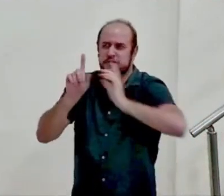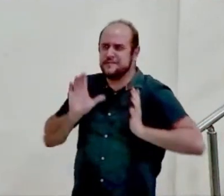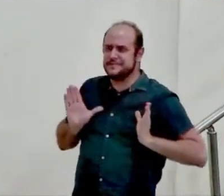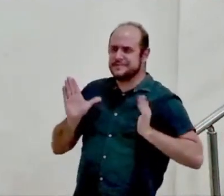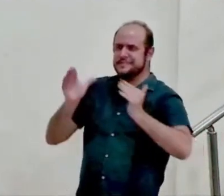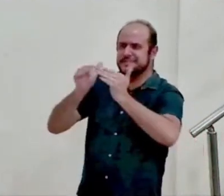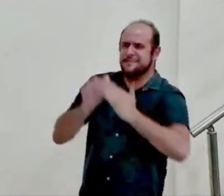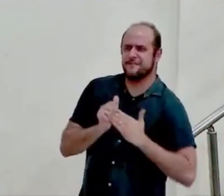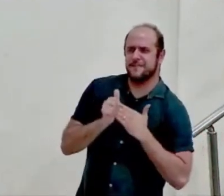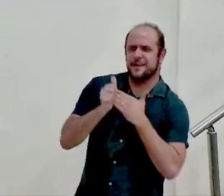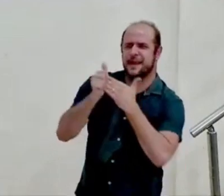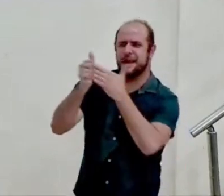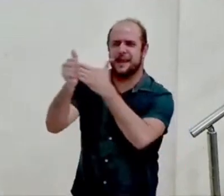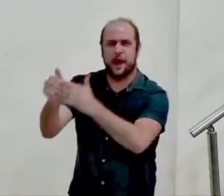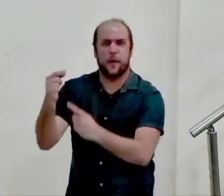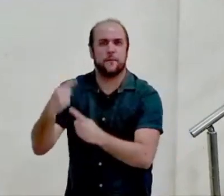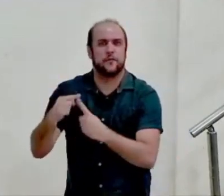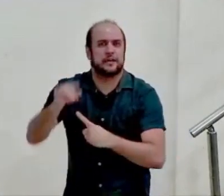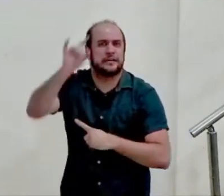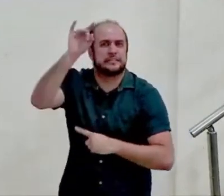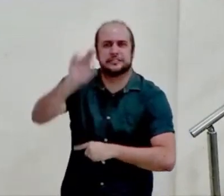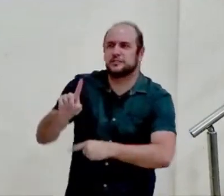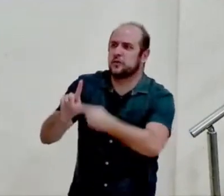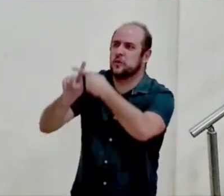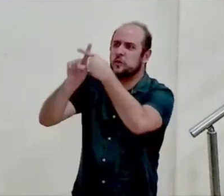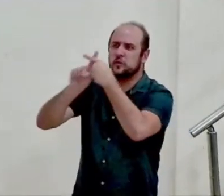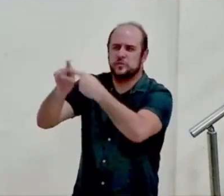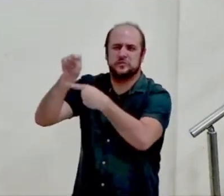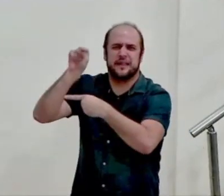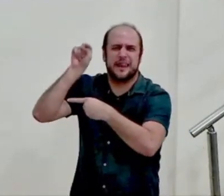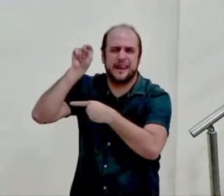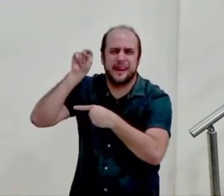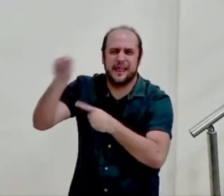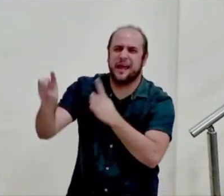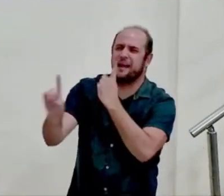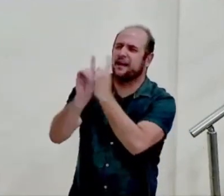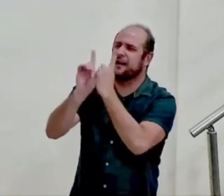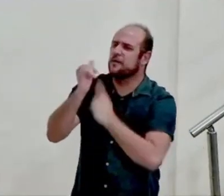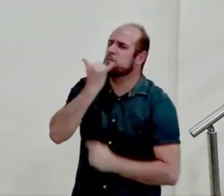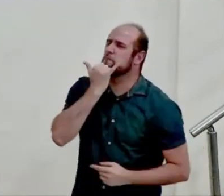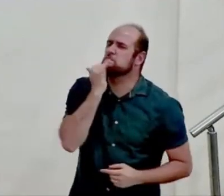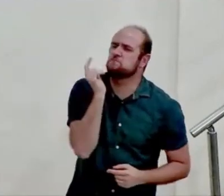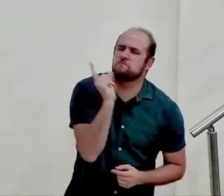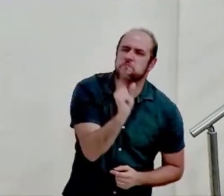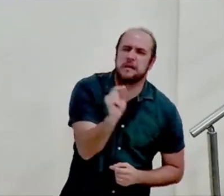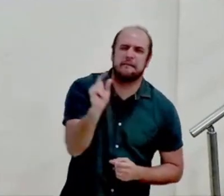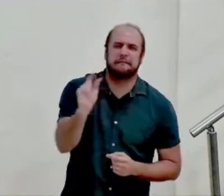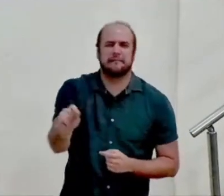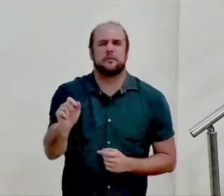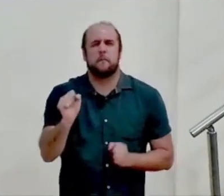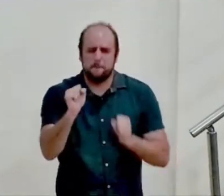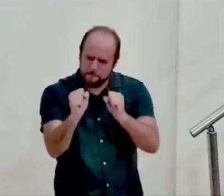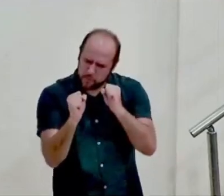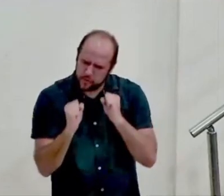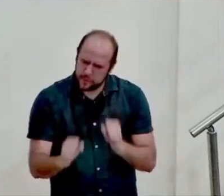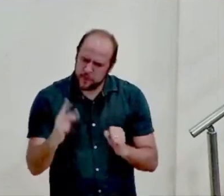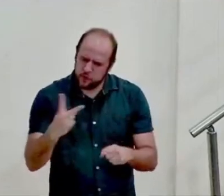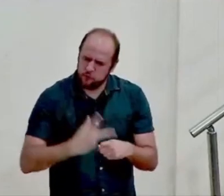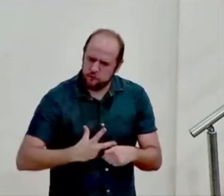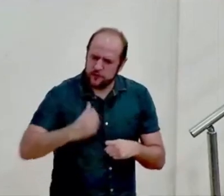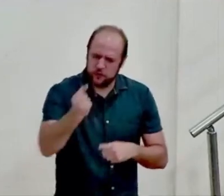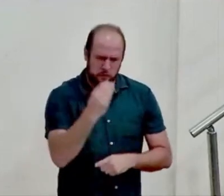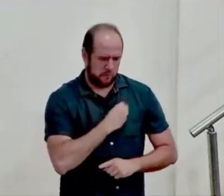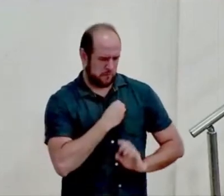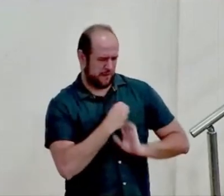porque é somente lá que você encontrará perdão e poder de Deus para vencer o pecado